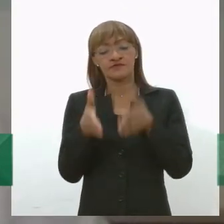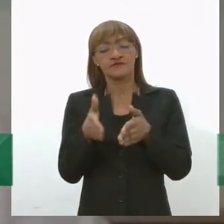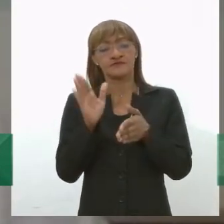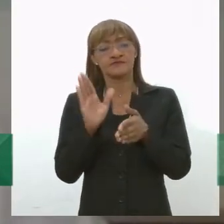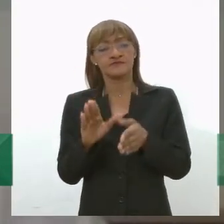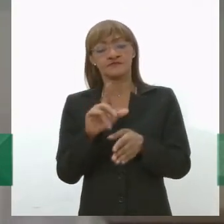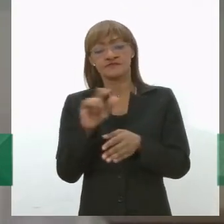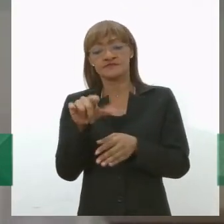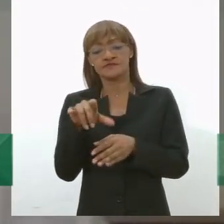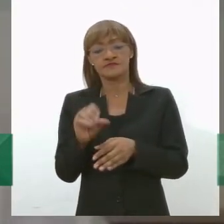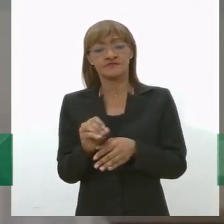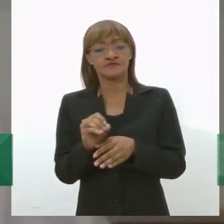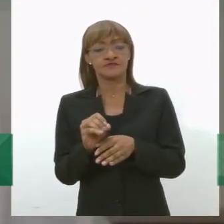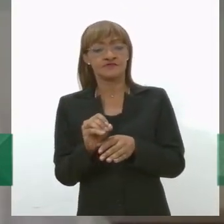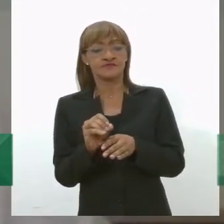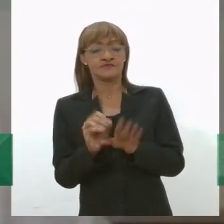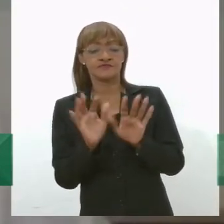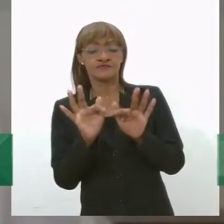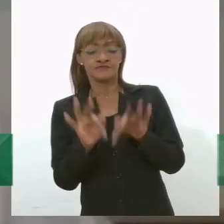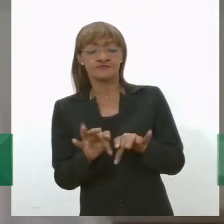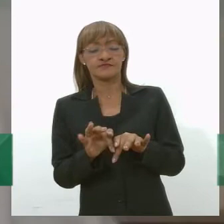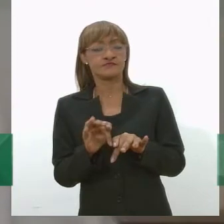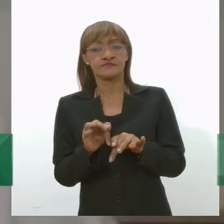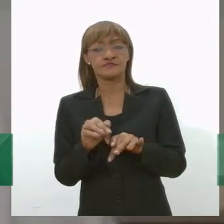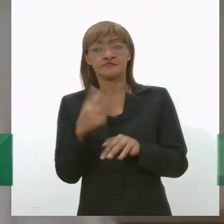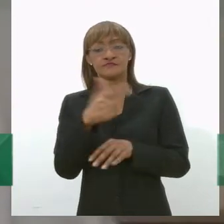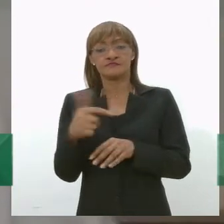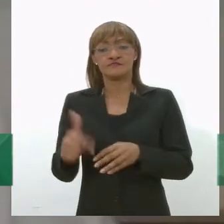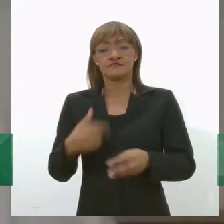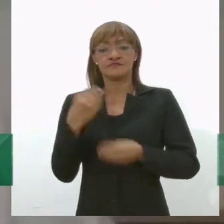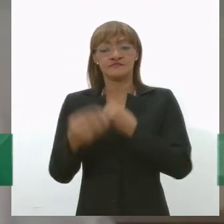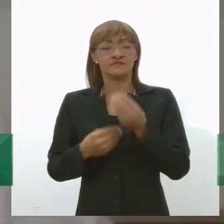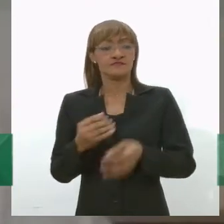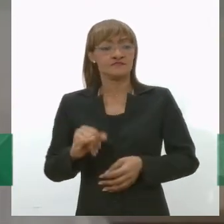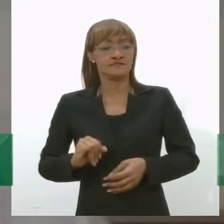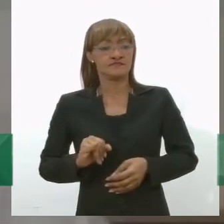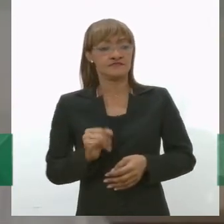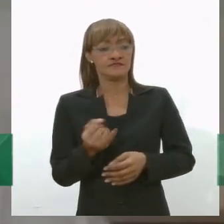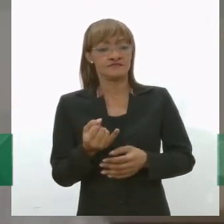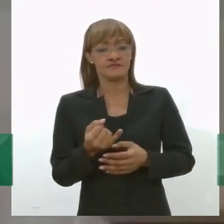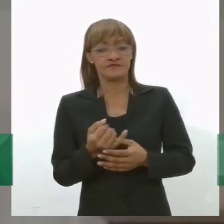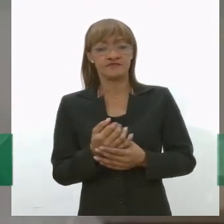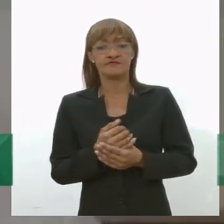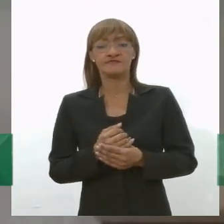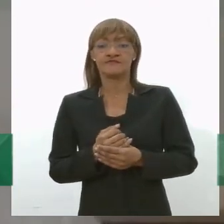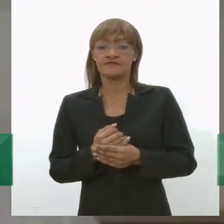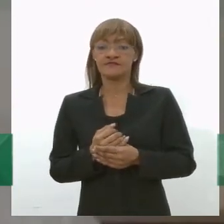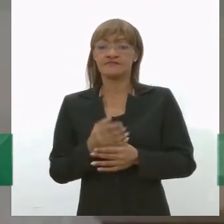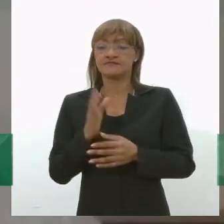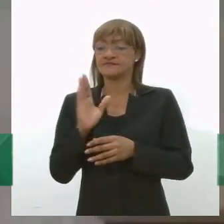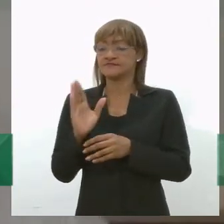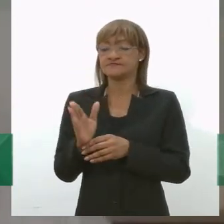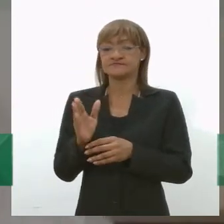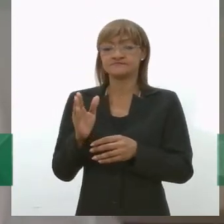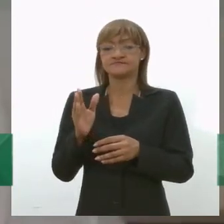do processo que realmente não pode mais ser aproveitado por nenhuma cadeia de gestão de resíduos,